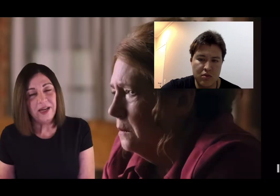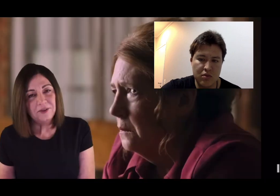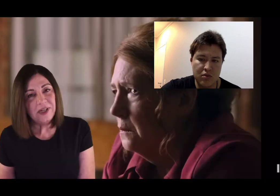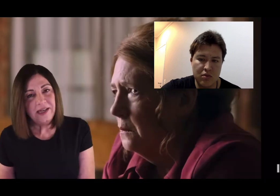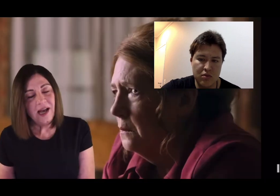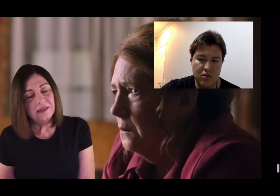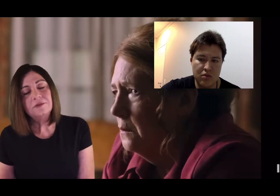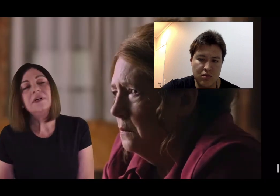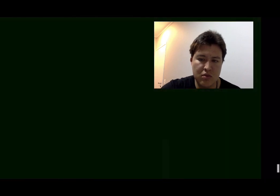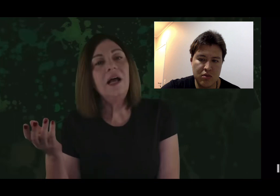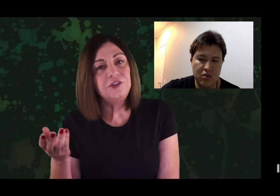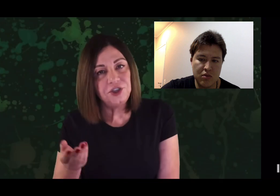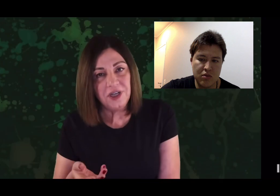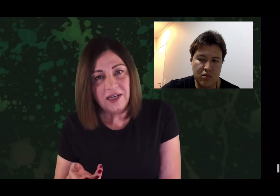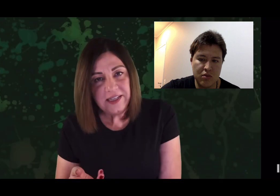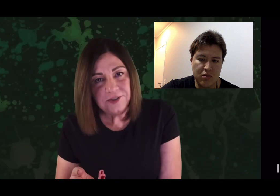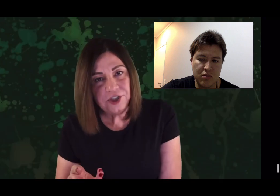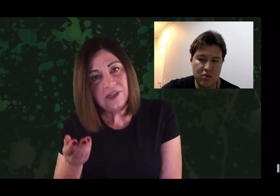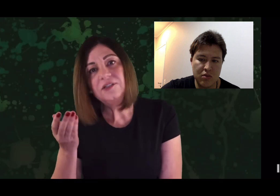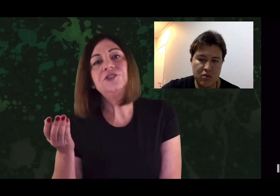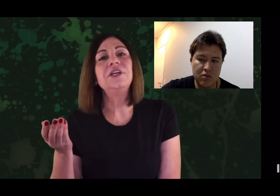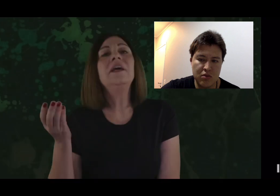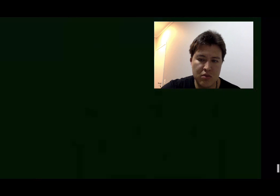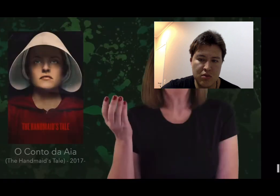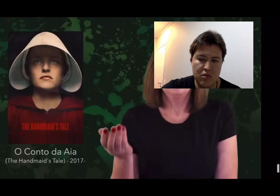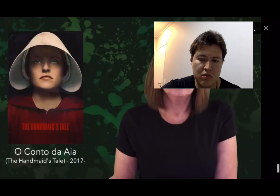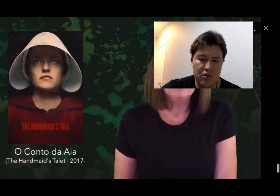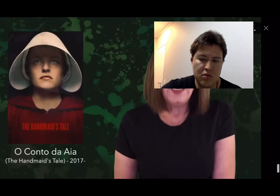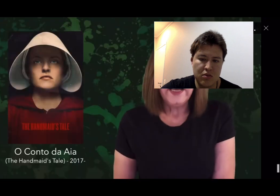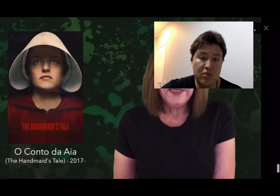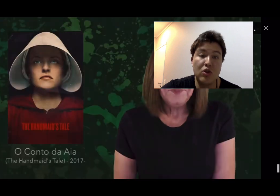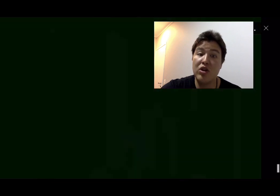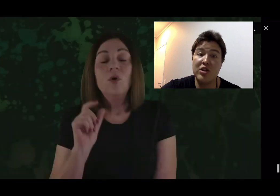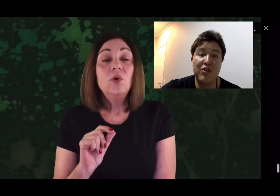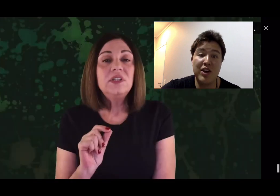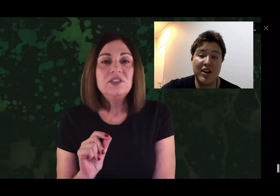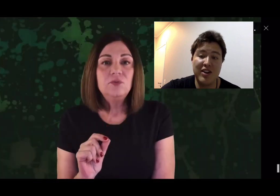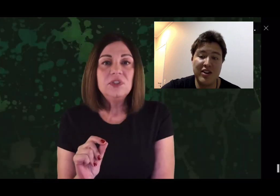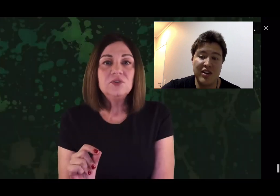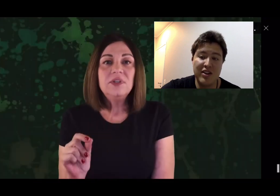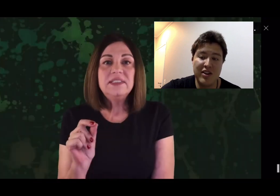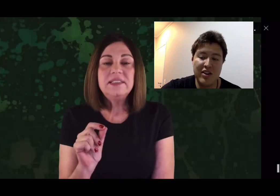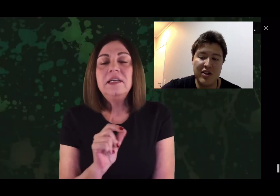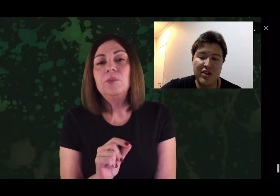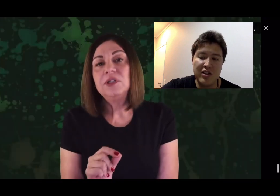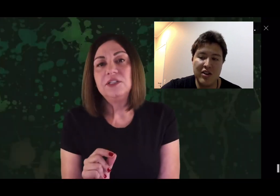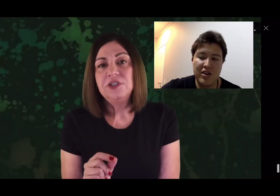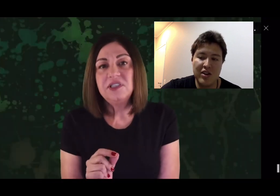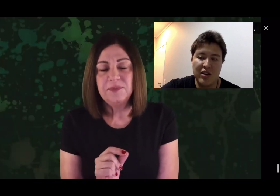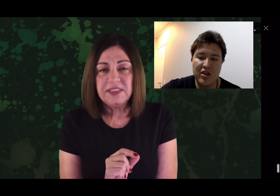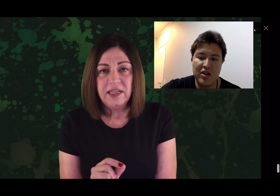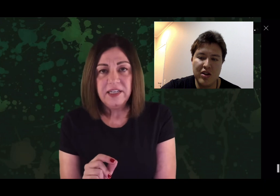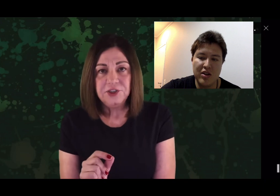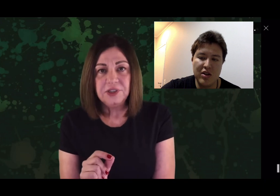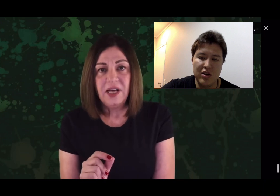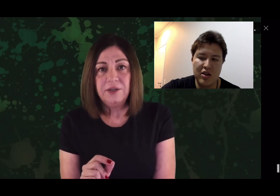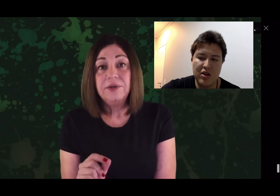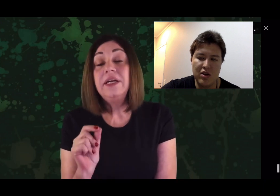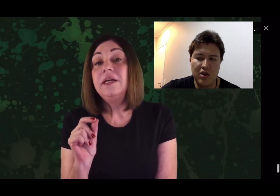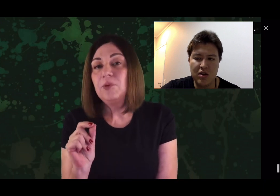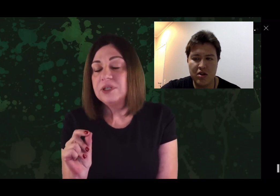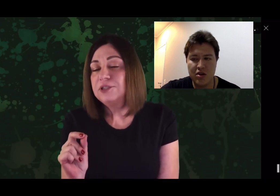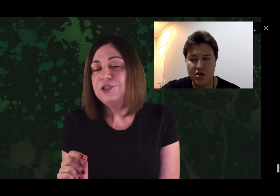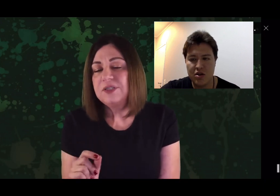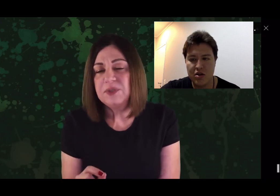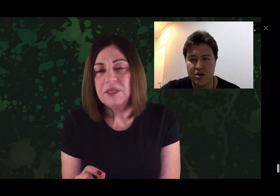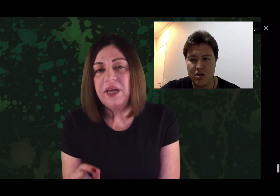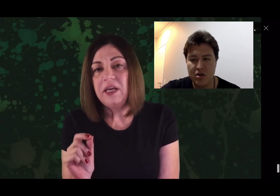Para quem não está ligado, a tia Lídia, de O Conto da Aia. Outras duas coisas importantíssimas em Hereditário,